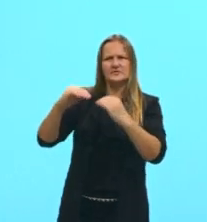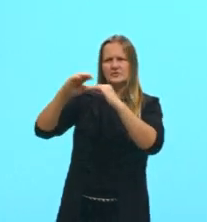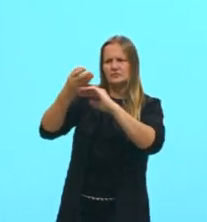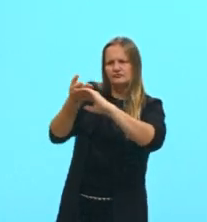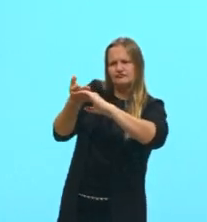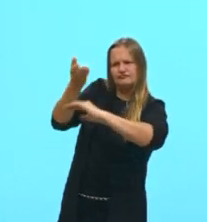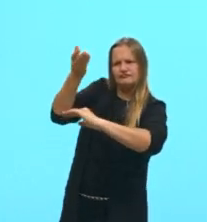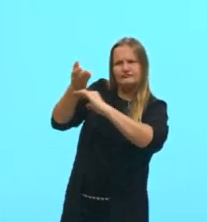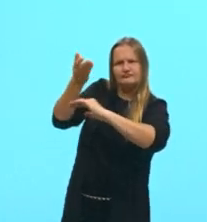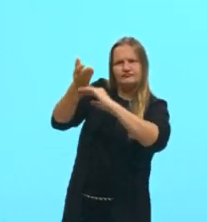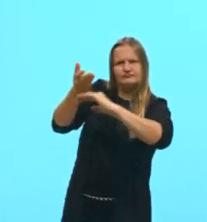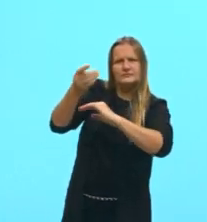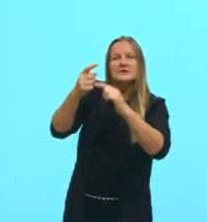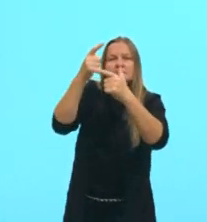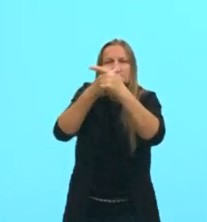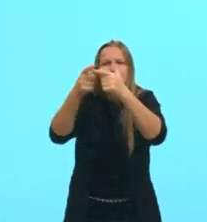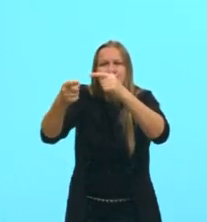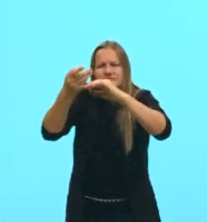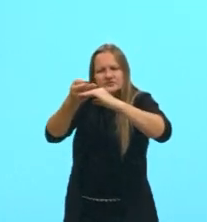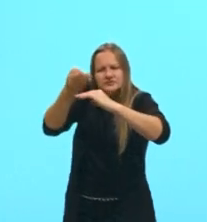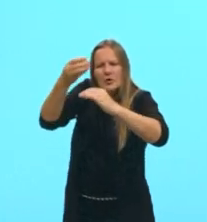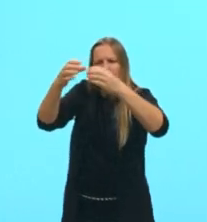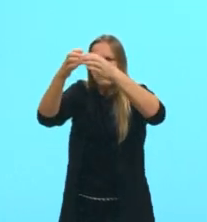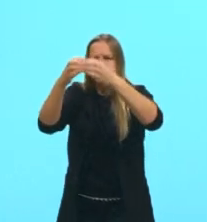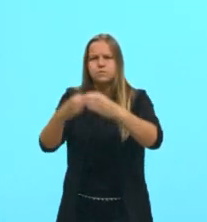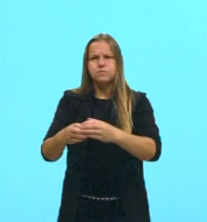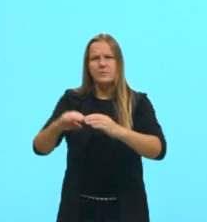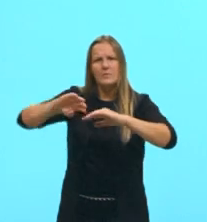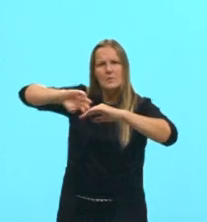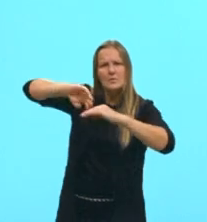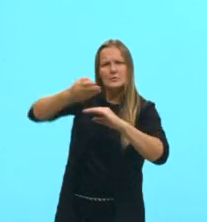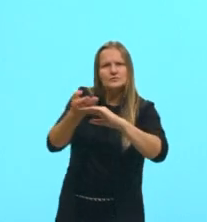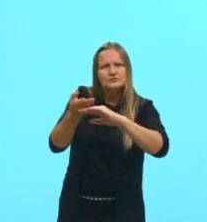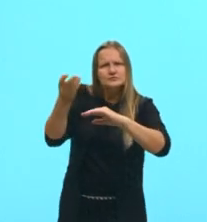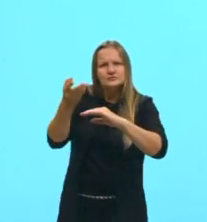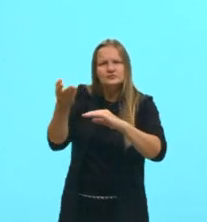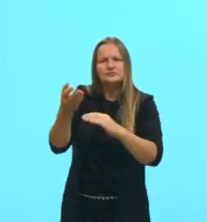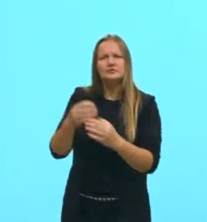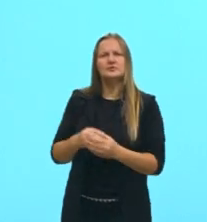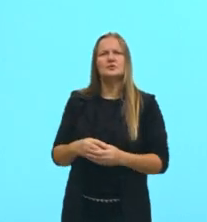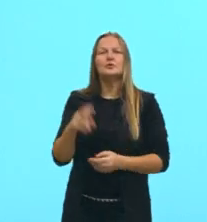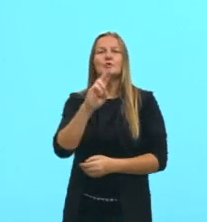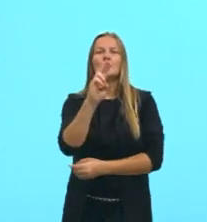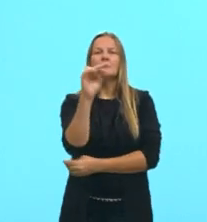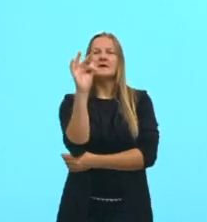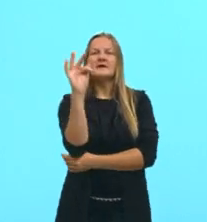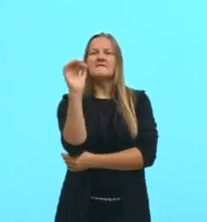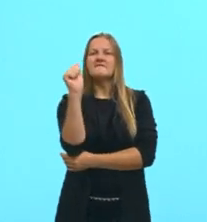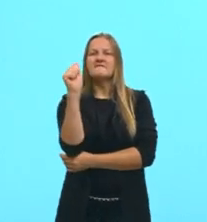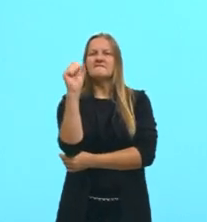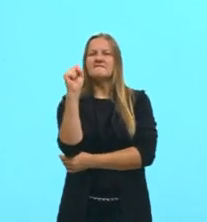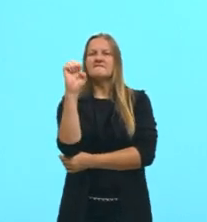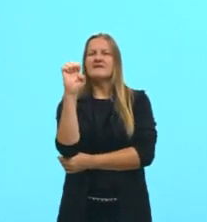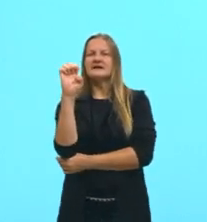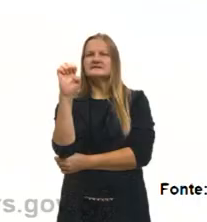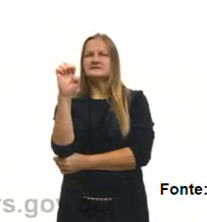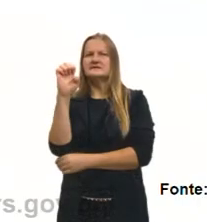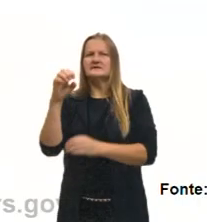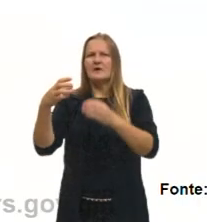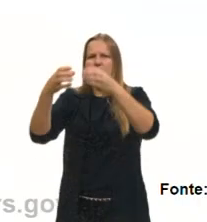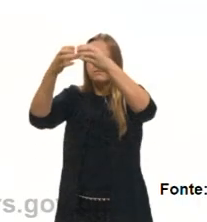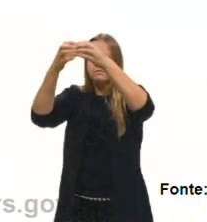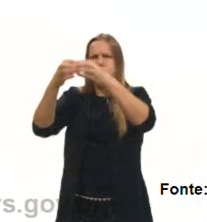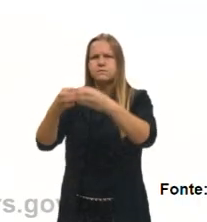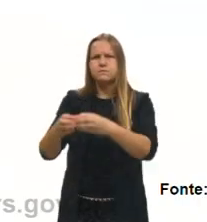uma divisão naquele líquido, certo? Que é chamado de fase. Fase é